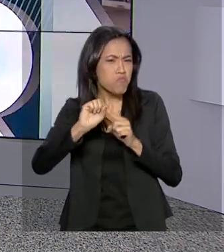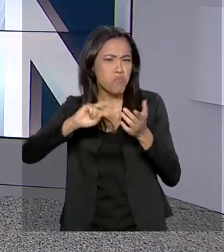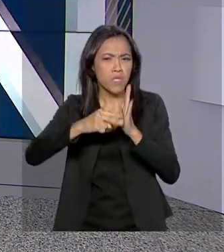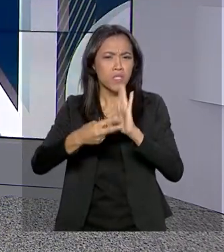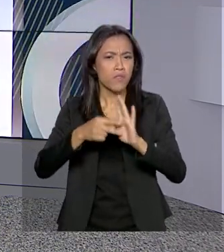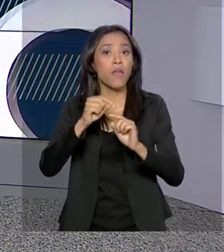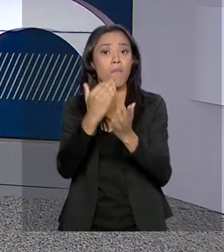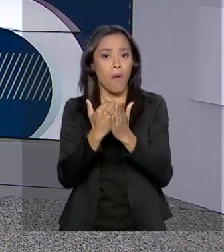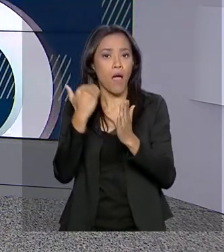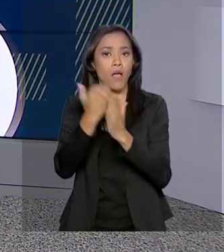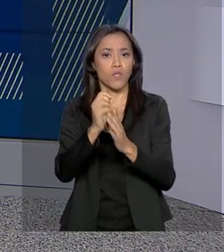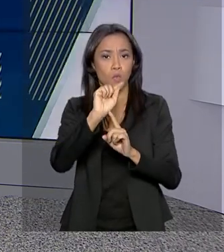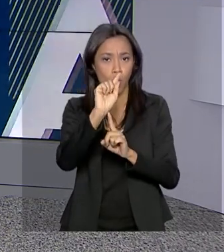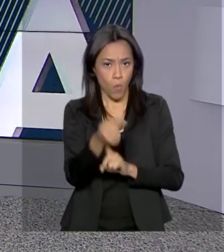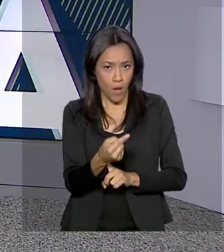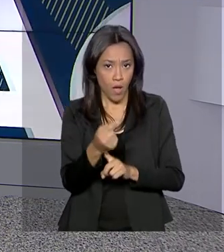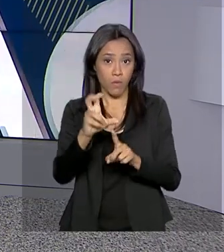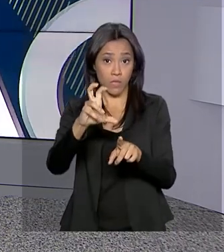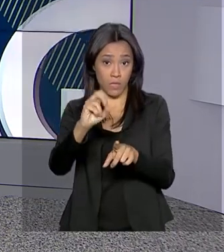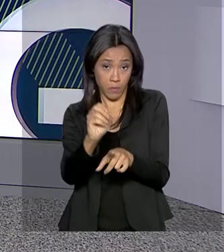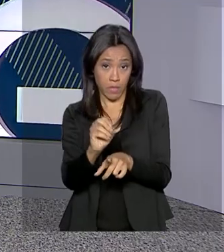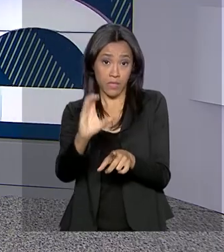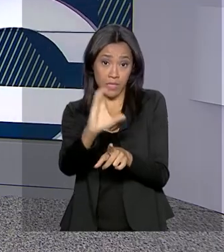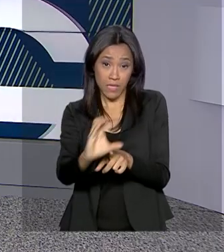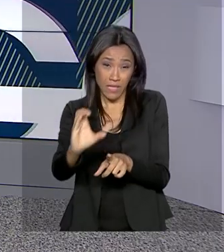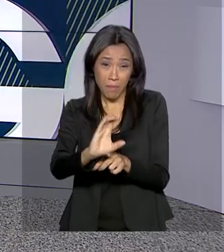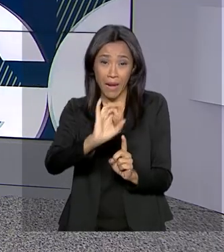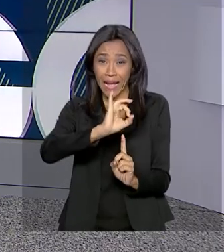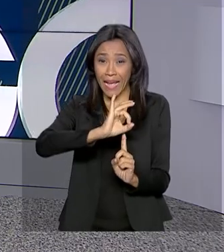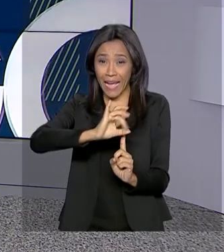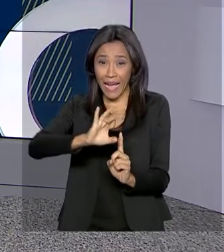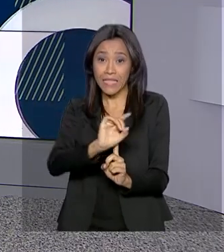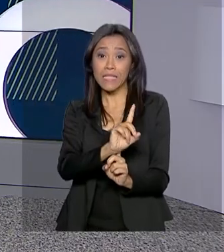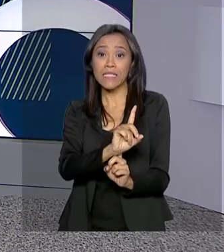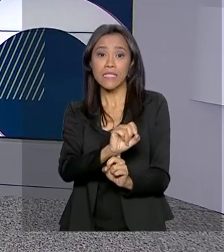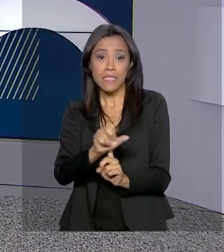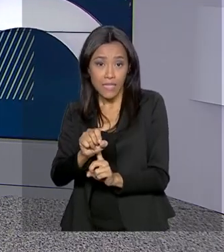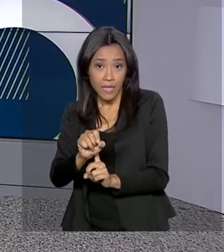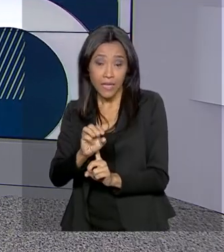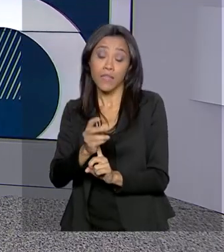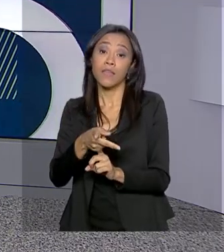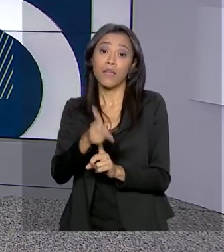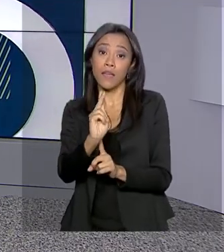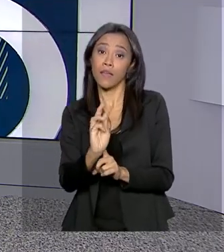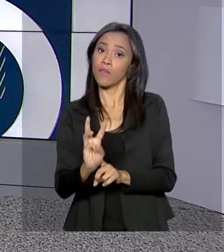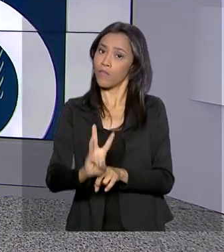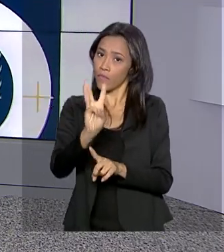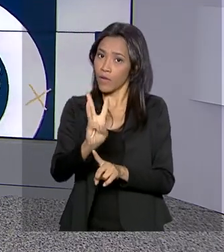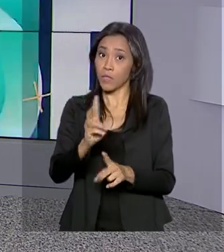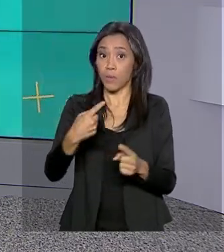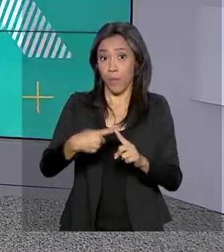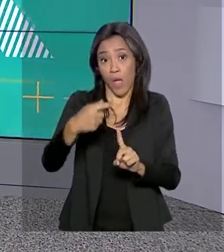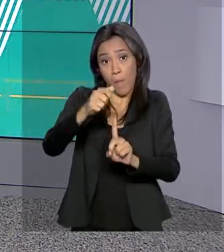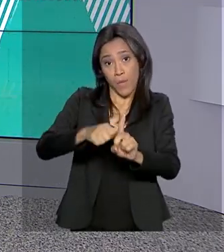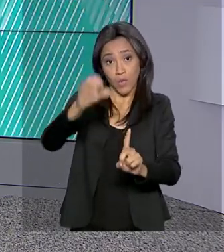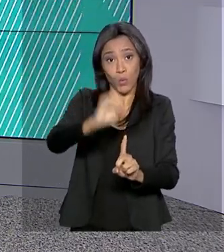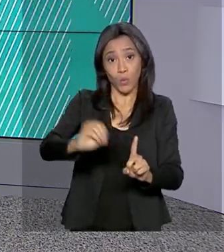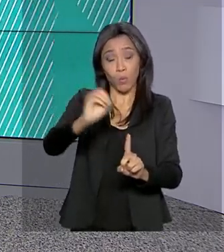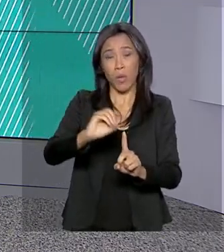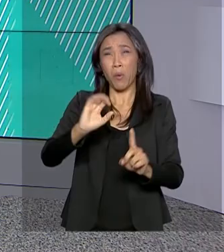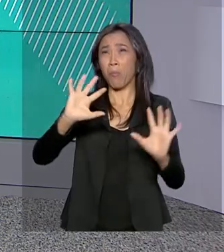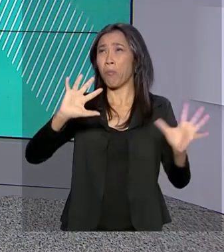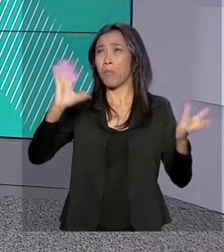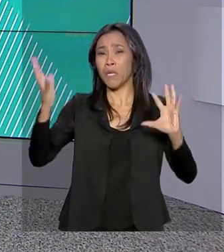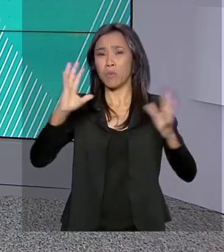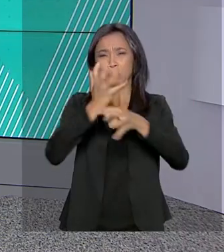extra de R$,50 para cada 100 kWh consumidos. Outubro é o mês entre a estação seca e o